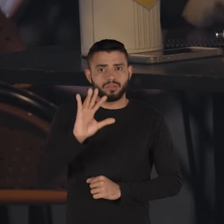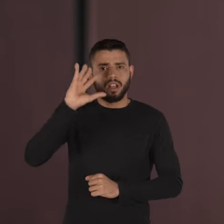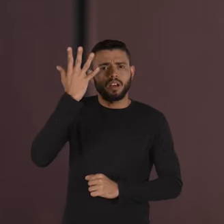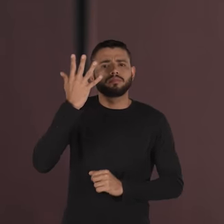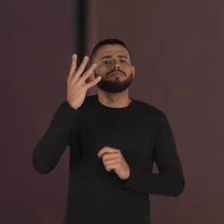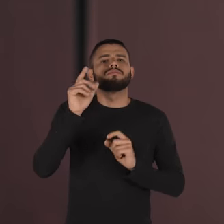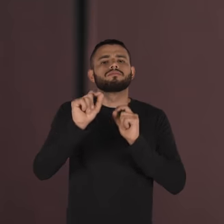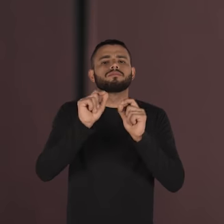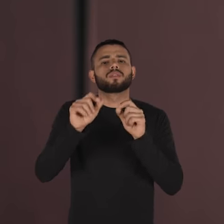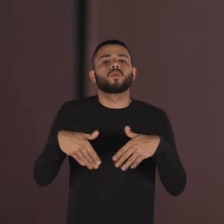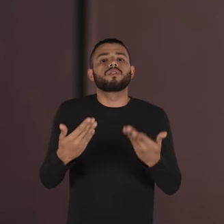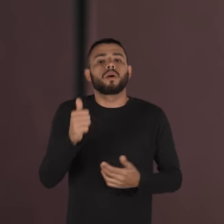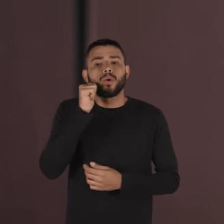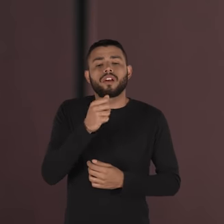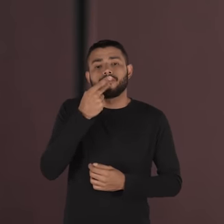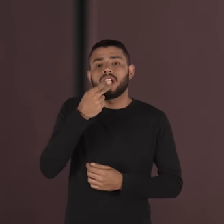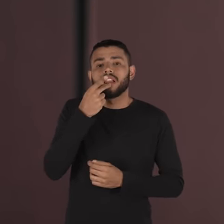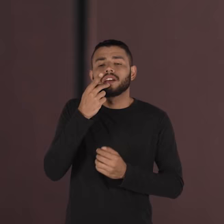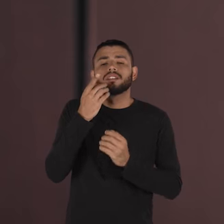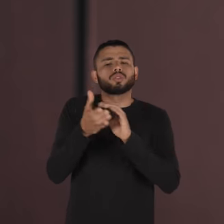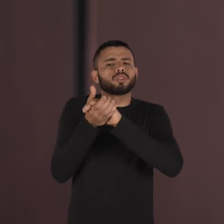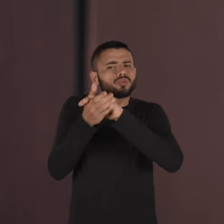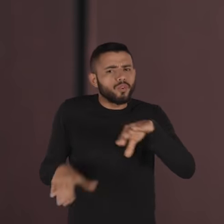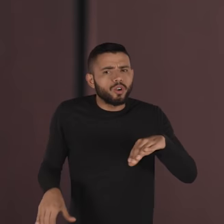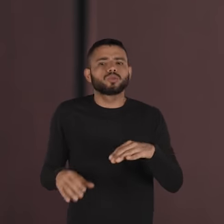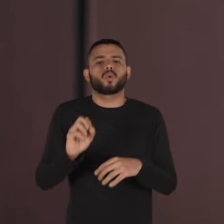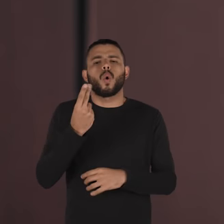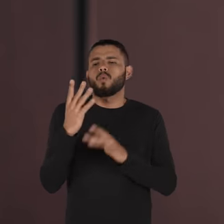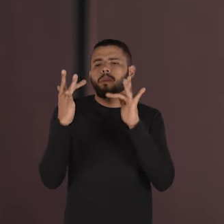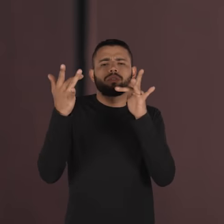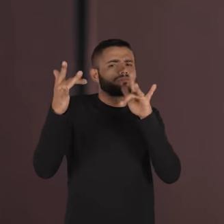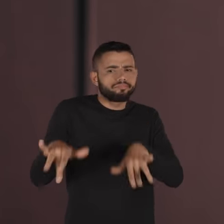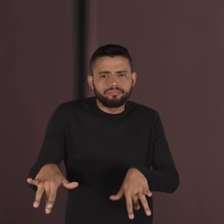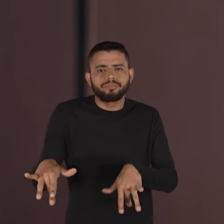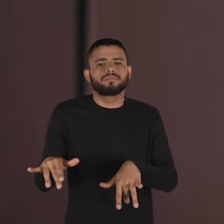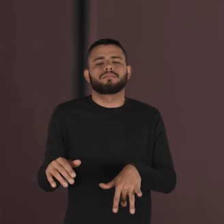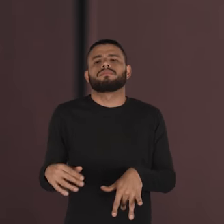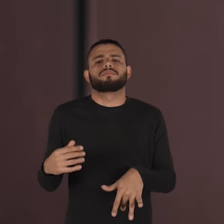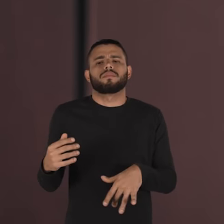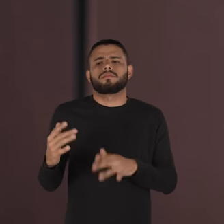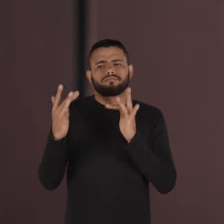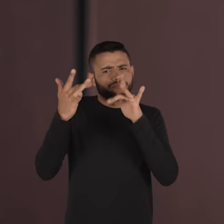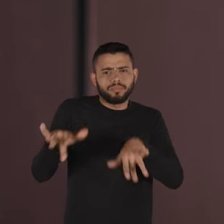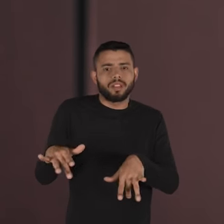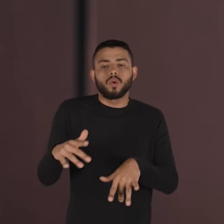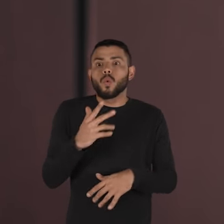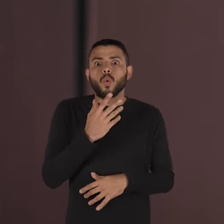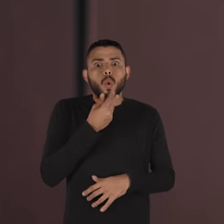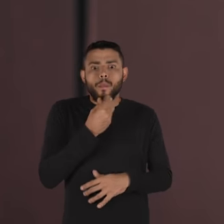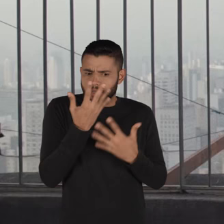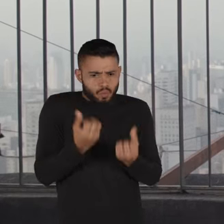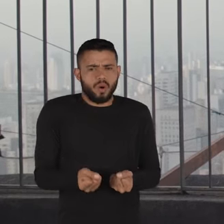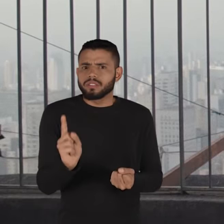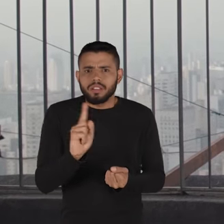casos eles ocorrem quando a mulher fala que quer o divórcio ou fala que quer romper o namoro o relacionamento e ele não